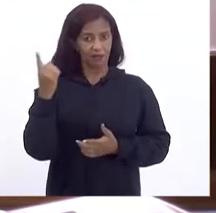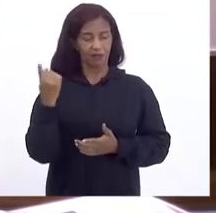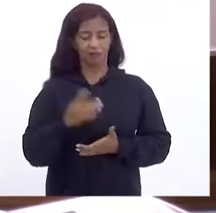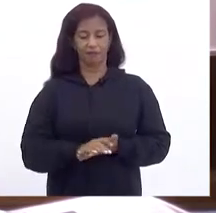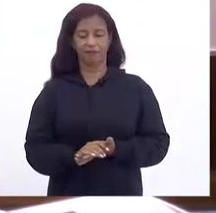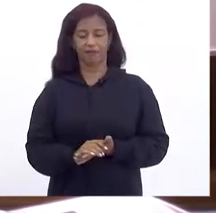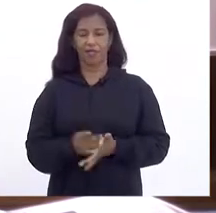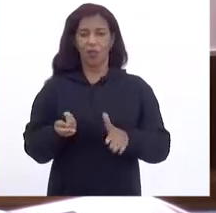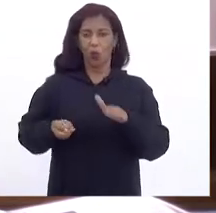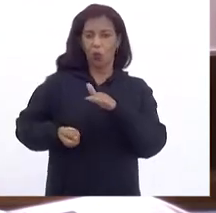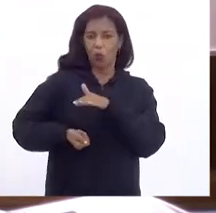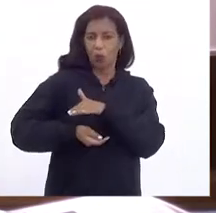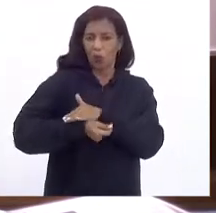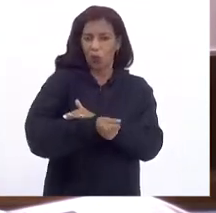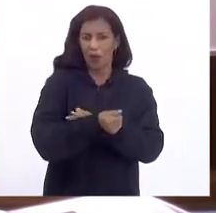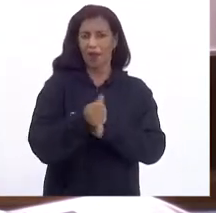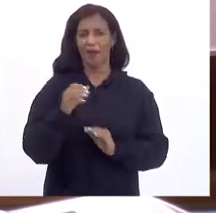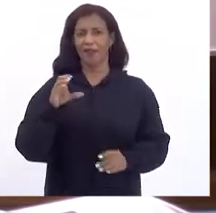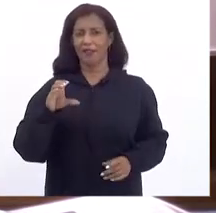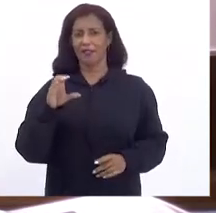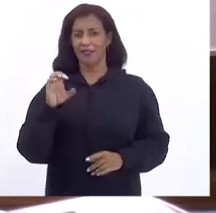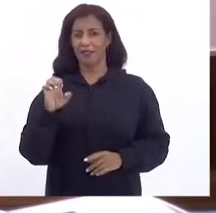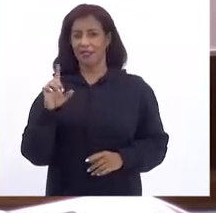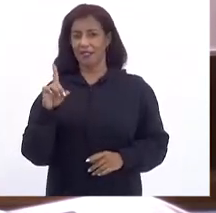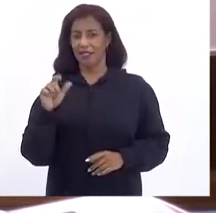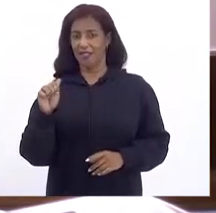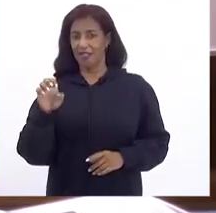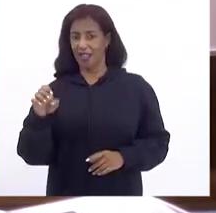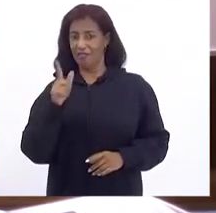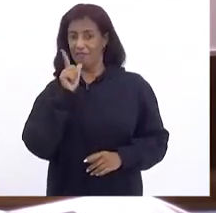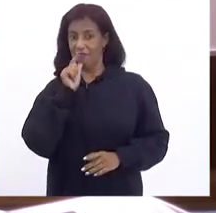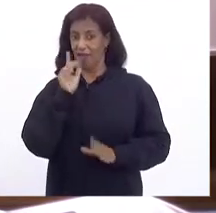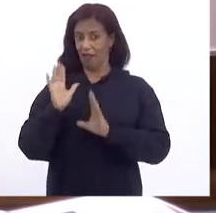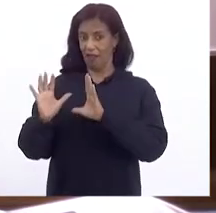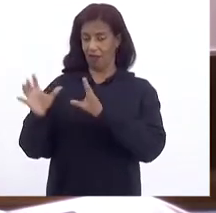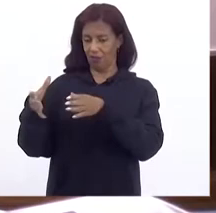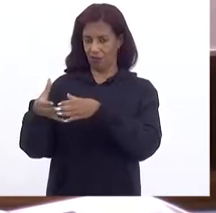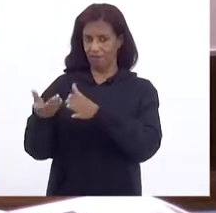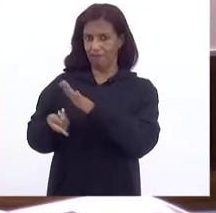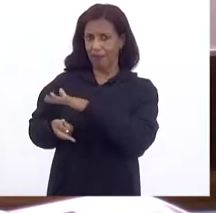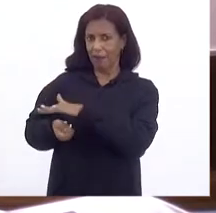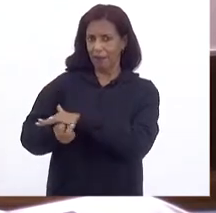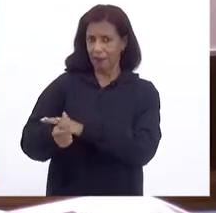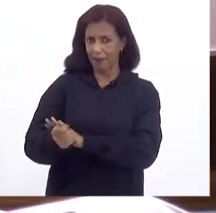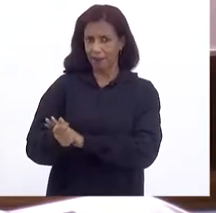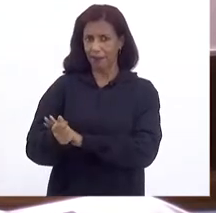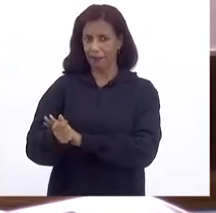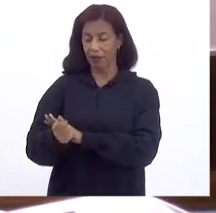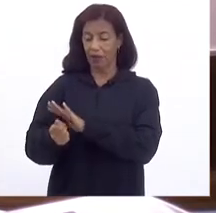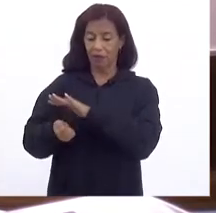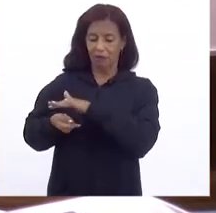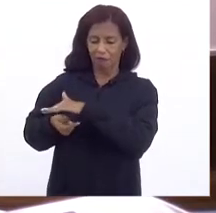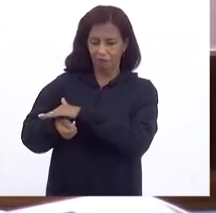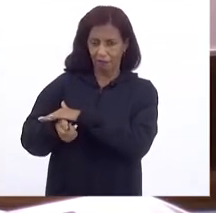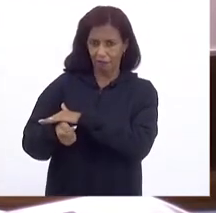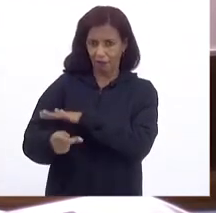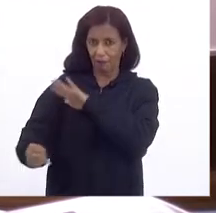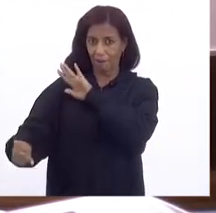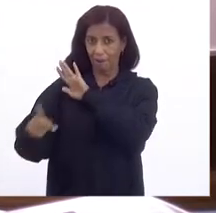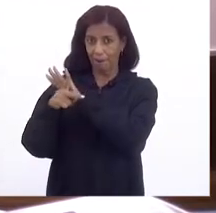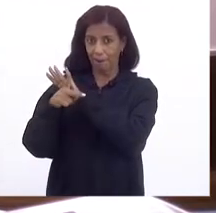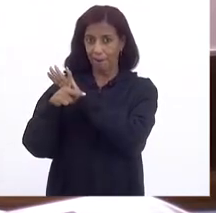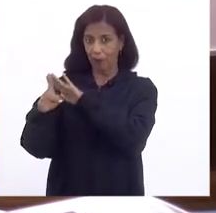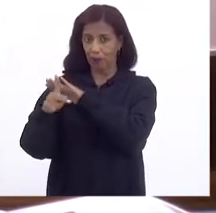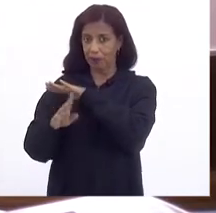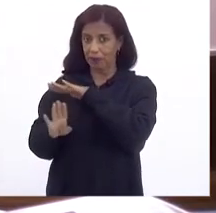Investimentos Da CEDAI Não A questão não é essa Investimentos Oriundos Da